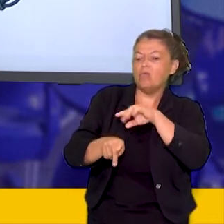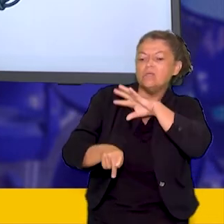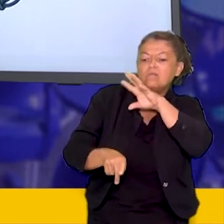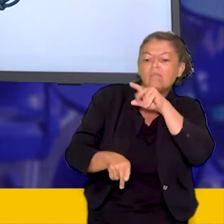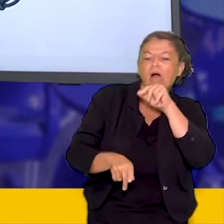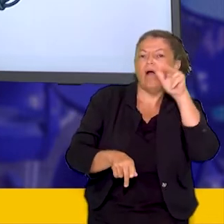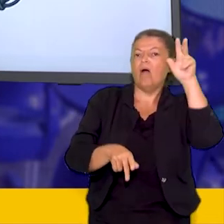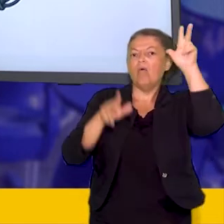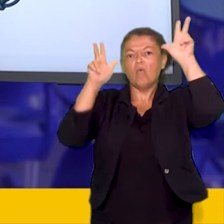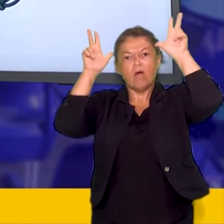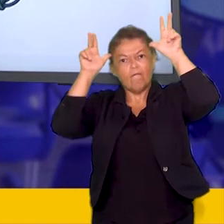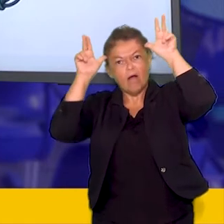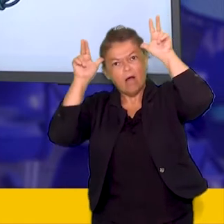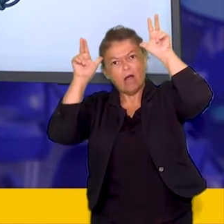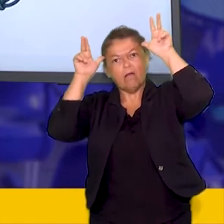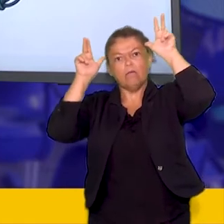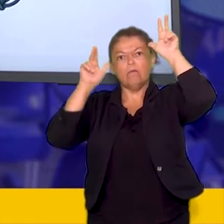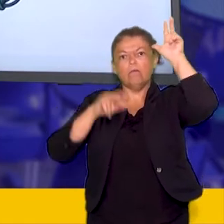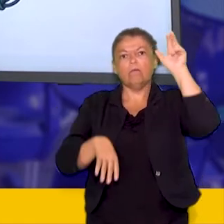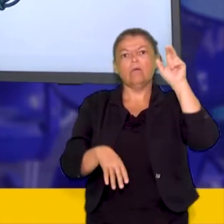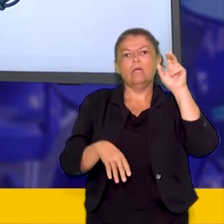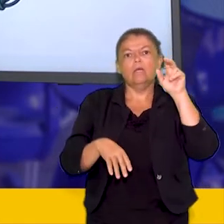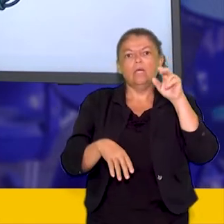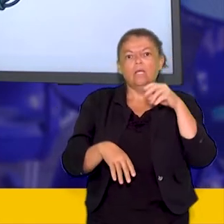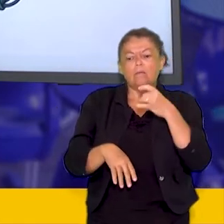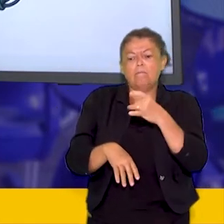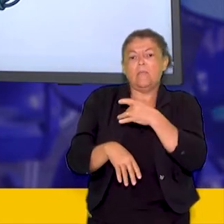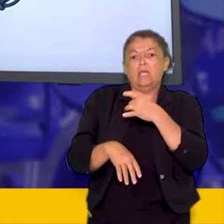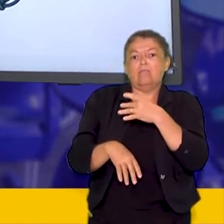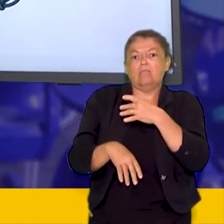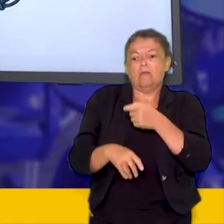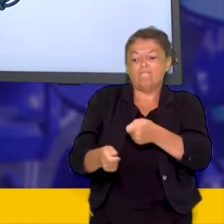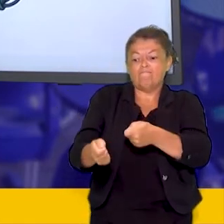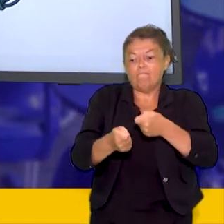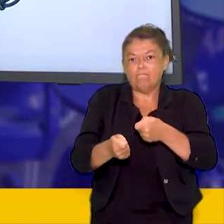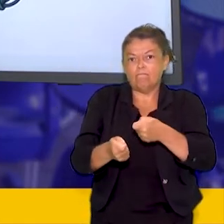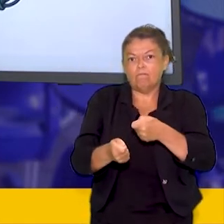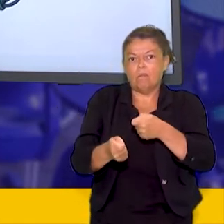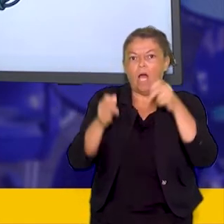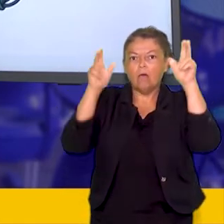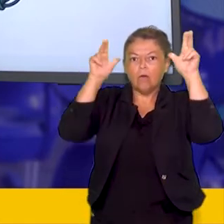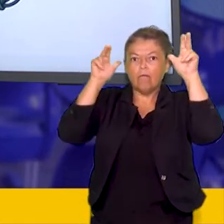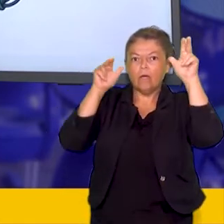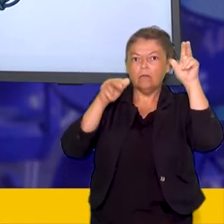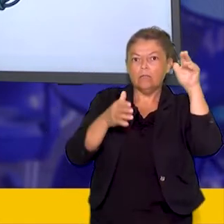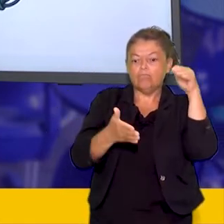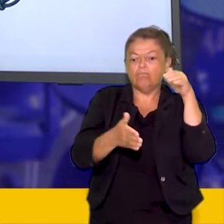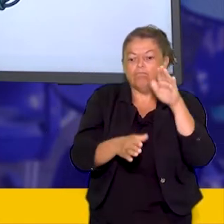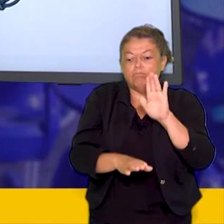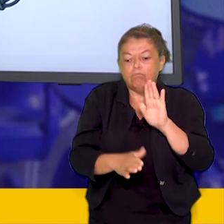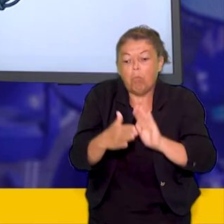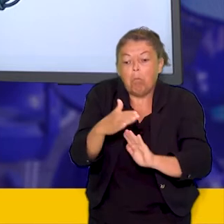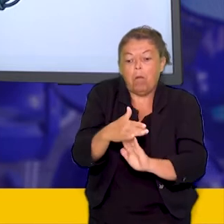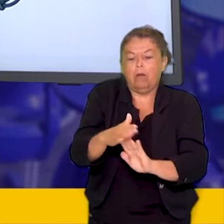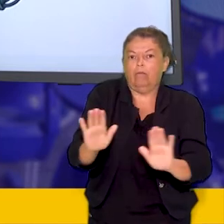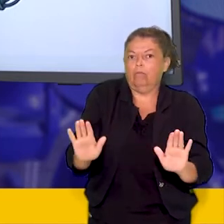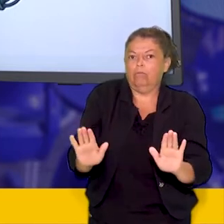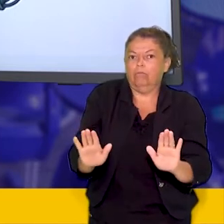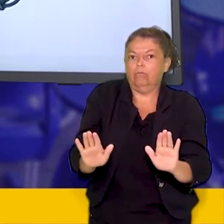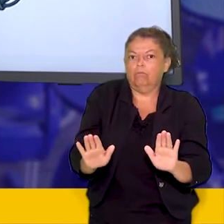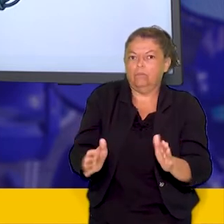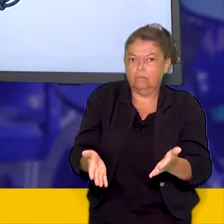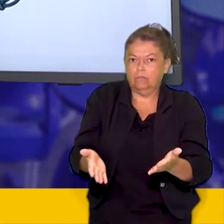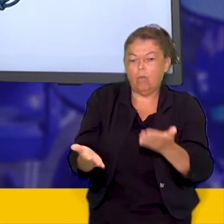vontade de quem mandava no poder. Sem emprego era uma prática recorrente